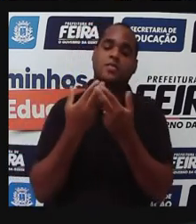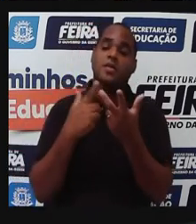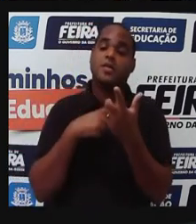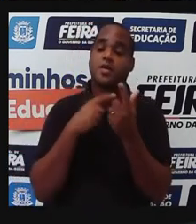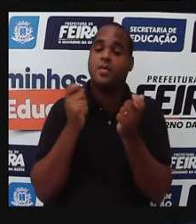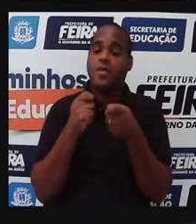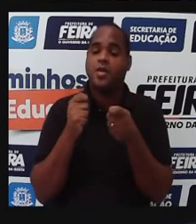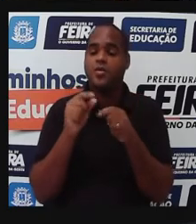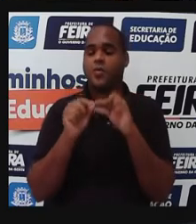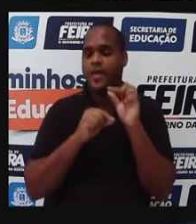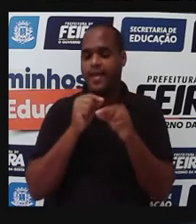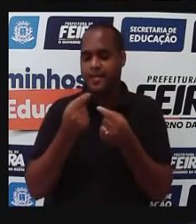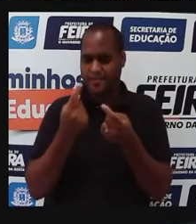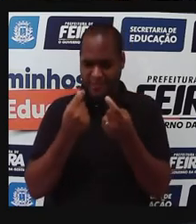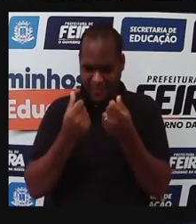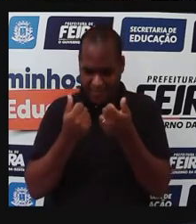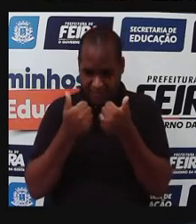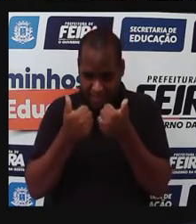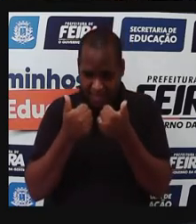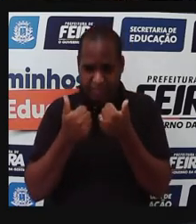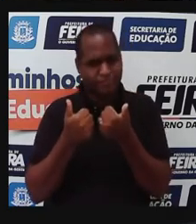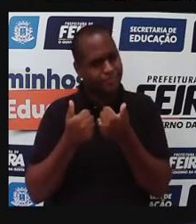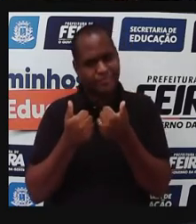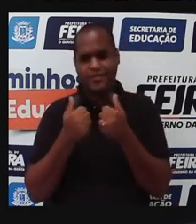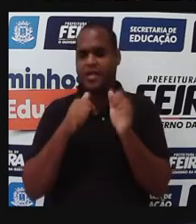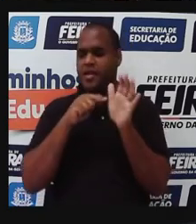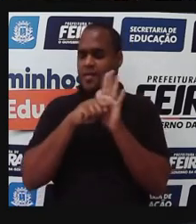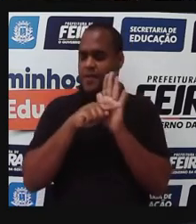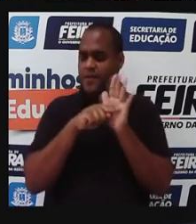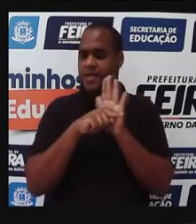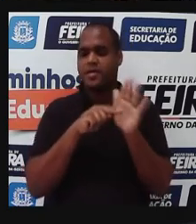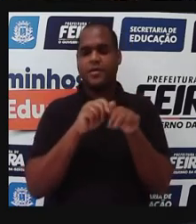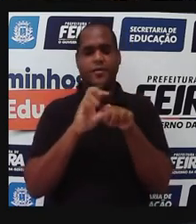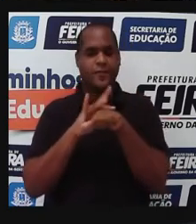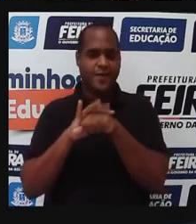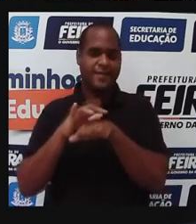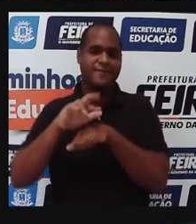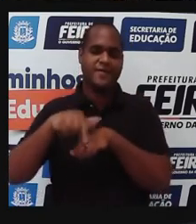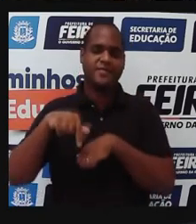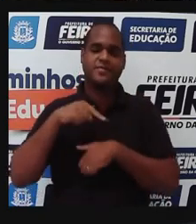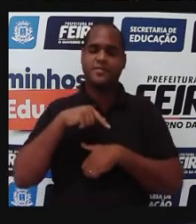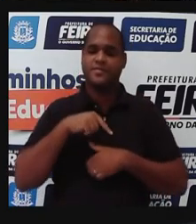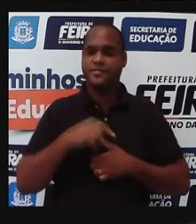como não lucrativo fazer pesquisa sobre essas doenças, tá?